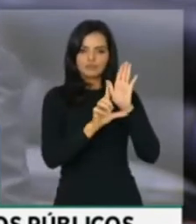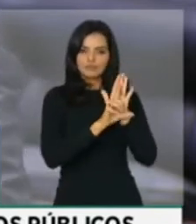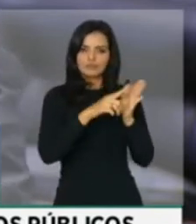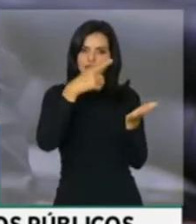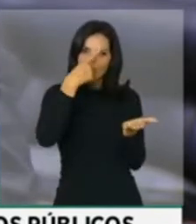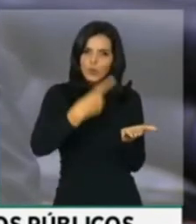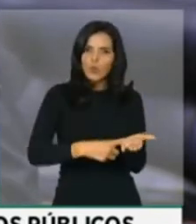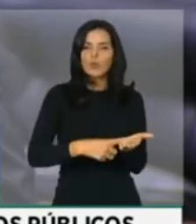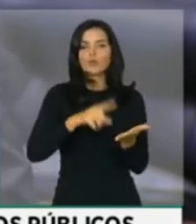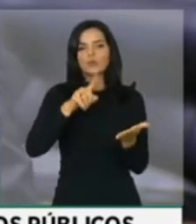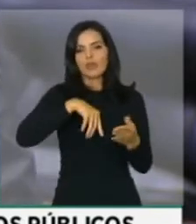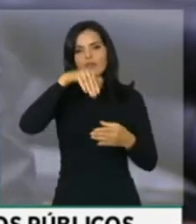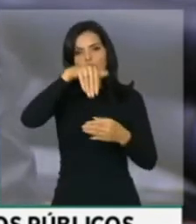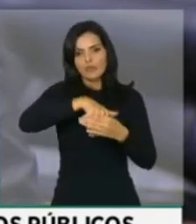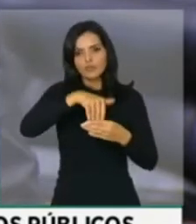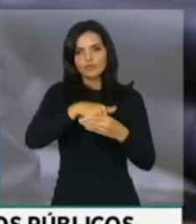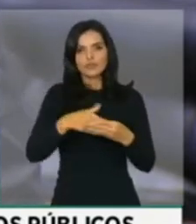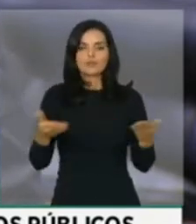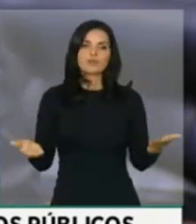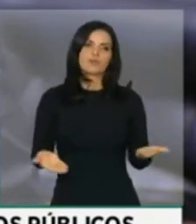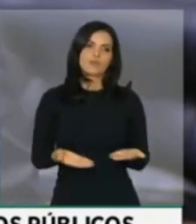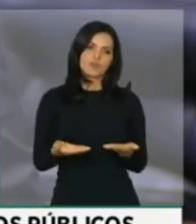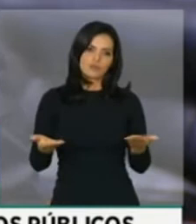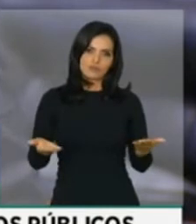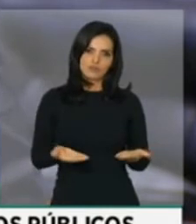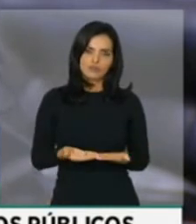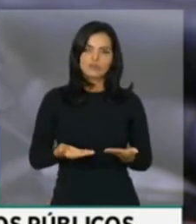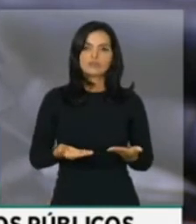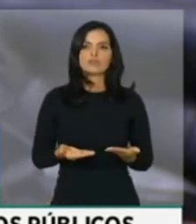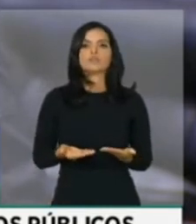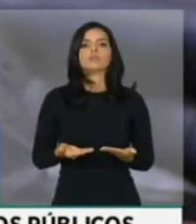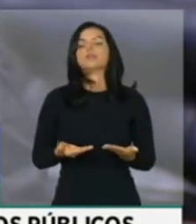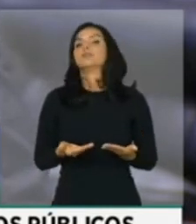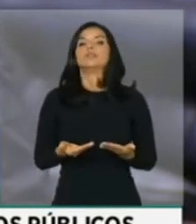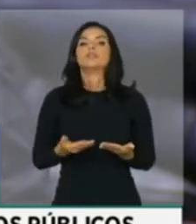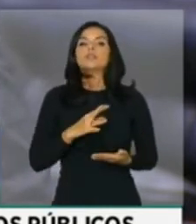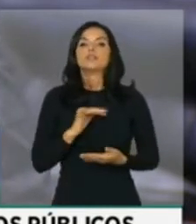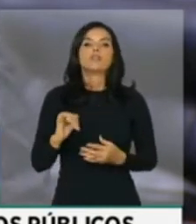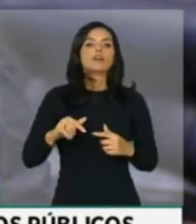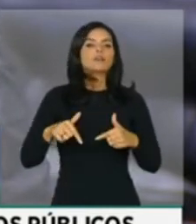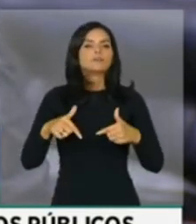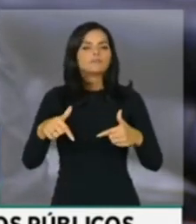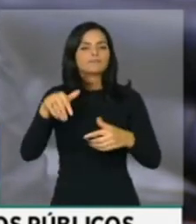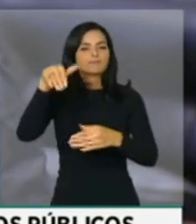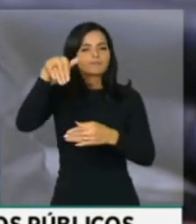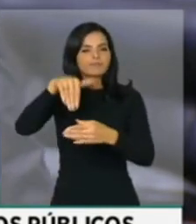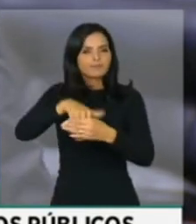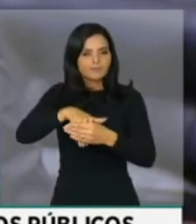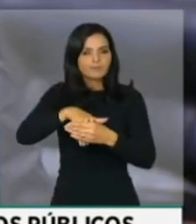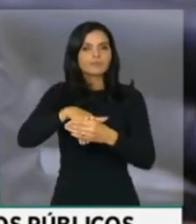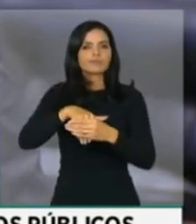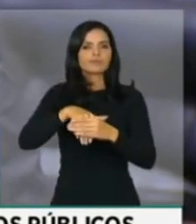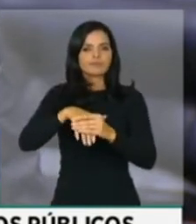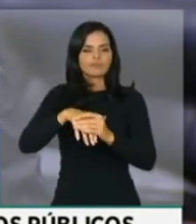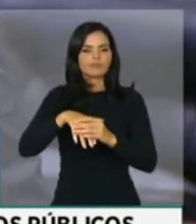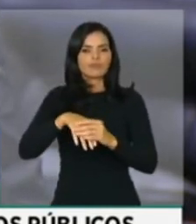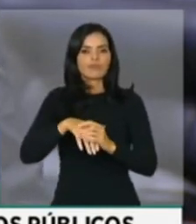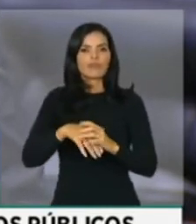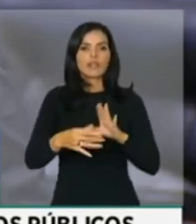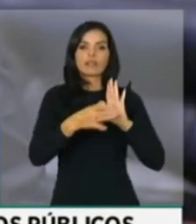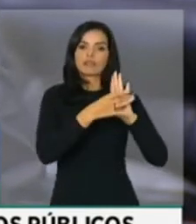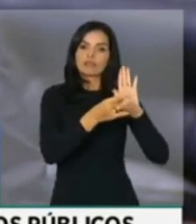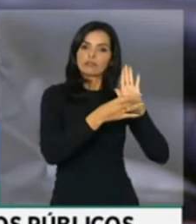do pacote de votações deste dia, onde enfrentaremos aqui a votação dos